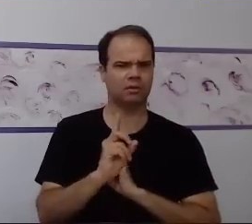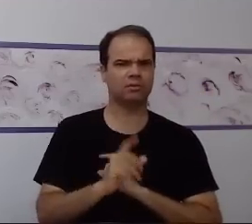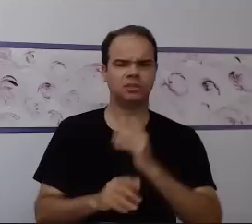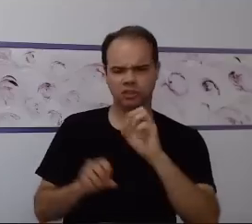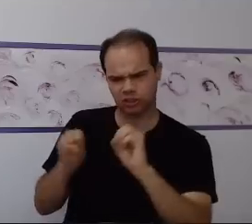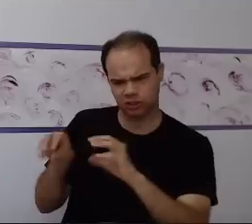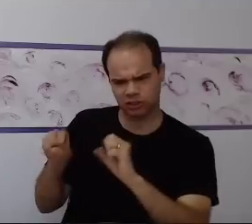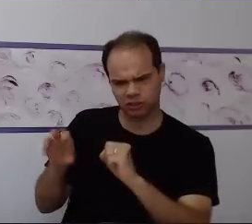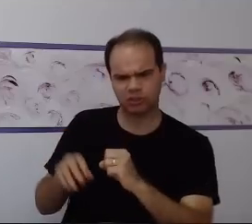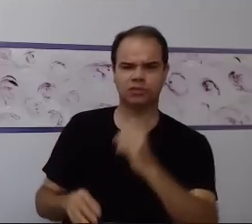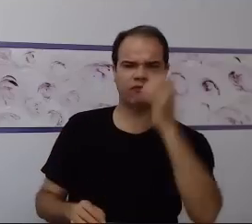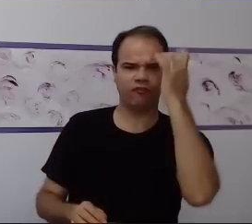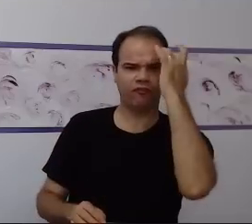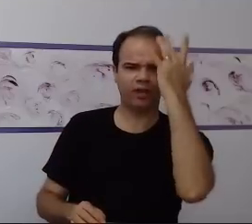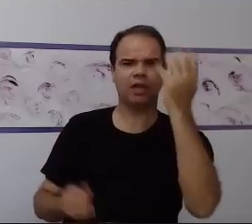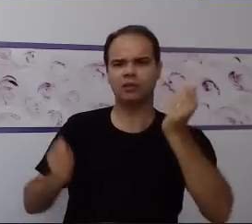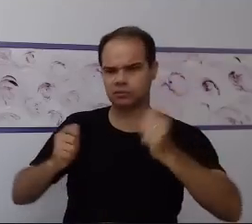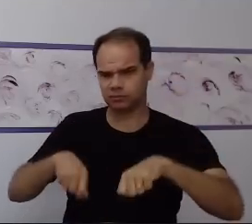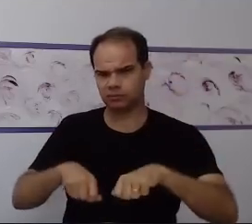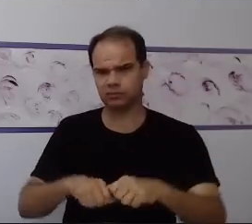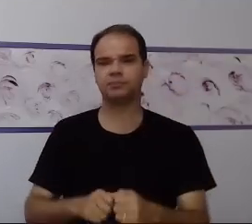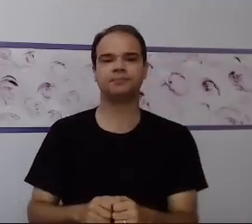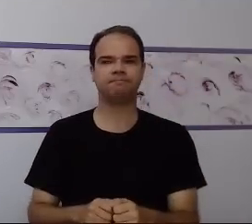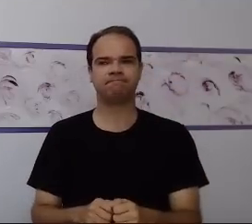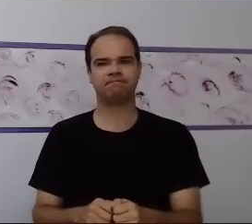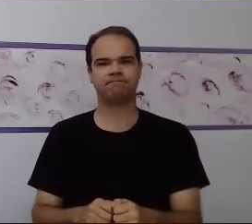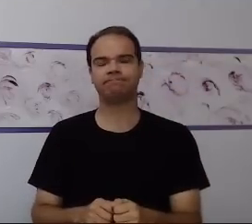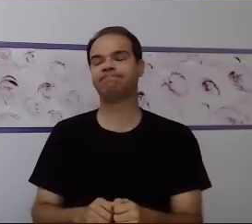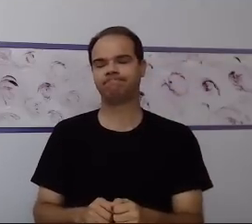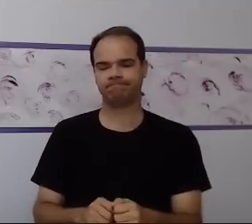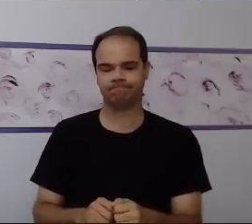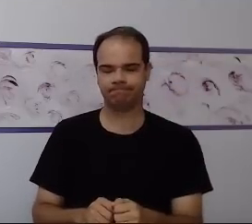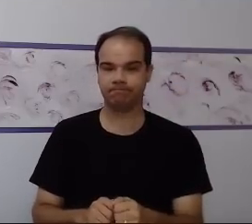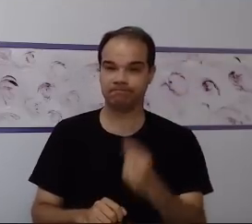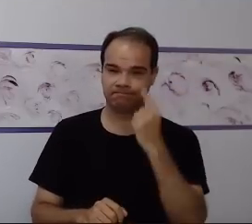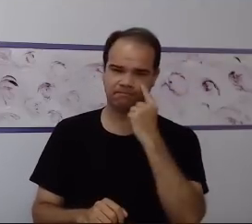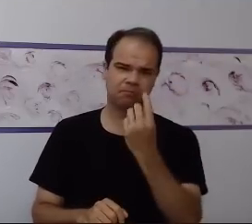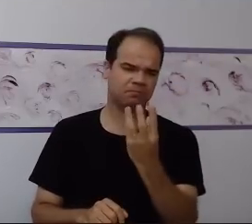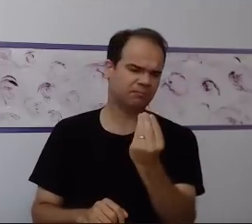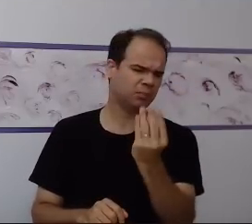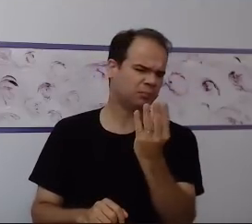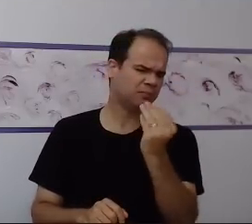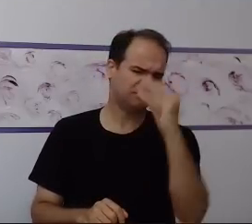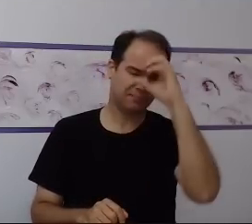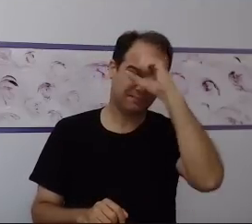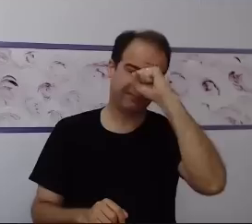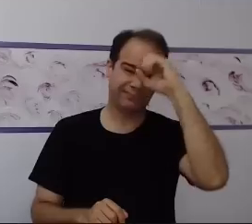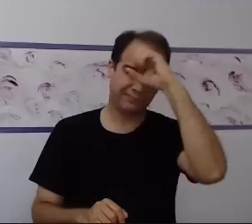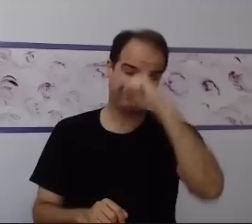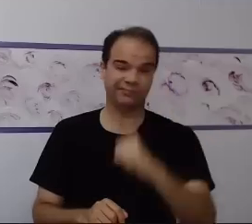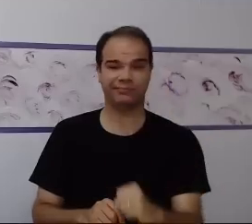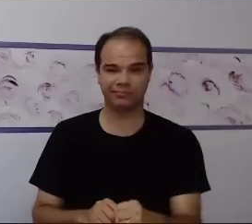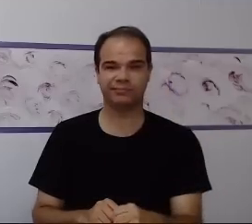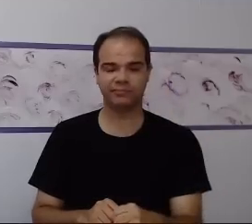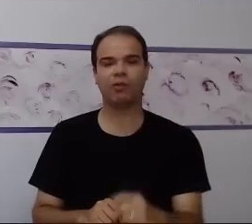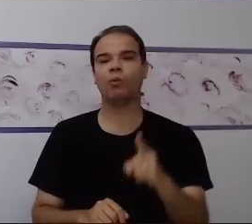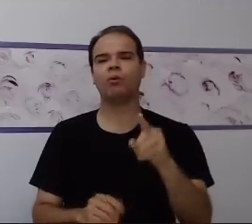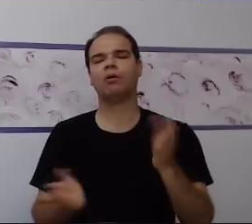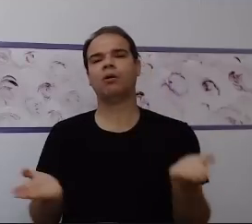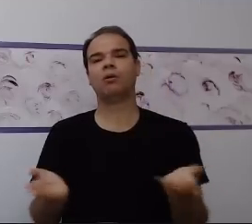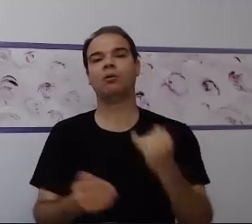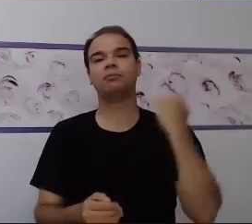Bom, é muita coisa planejamento intervenção tudo mais. Vamos lá. Uma coisa importante agora